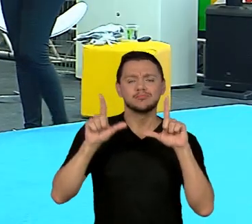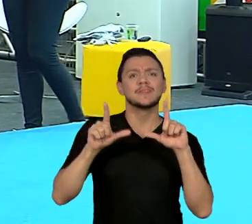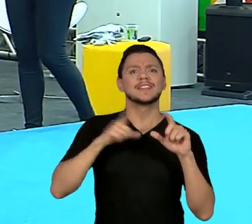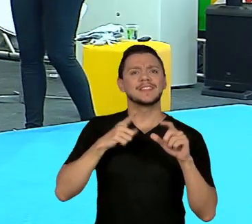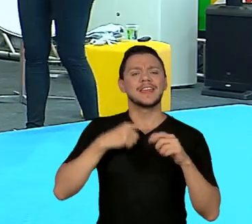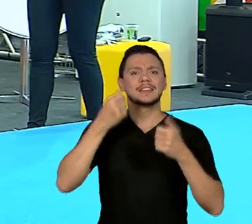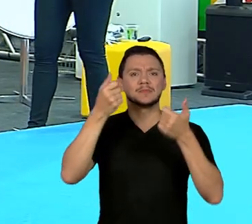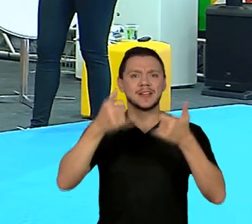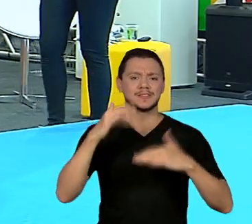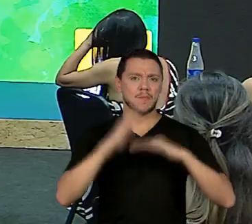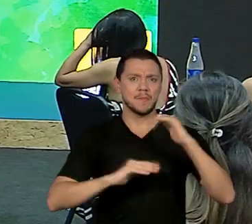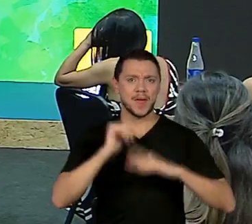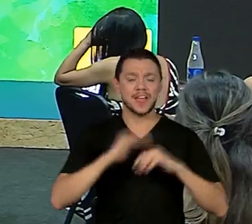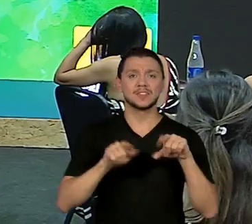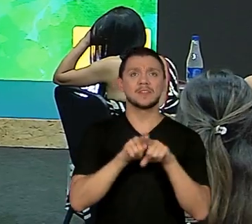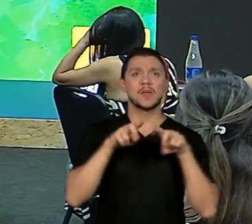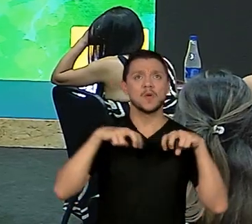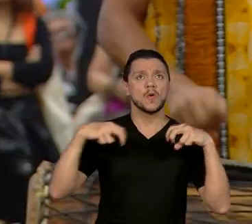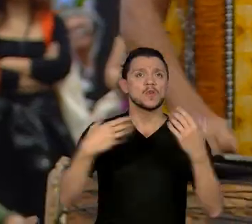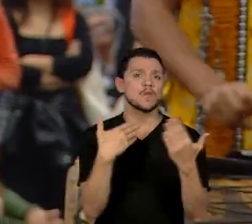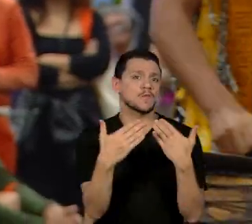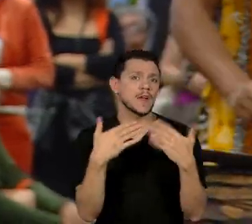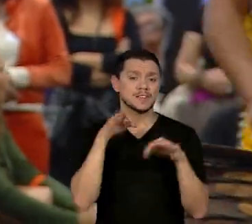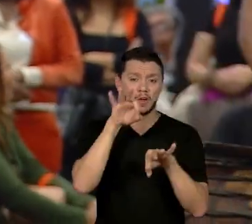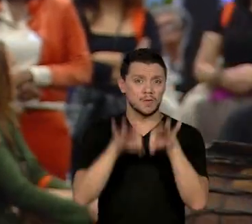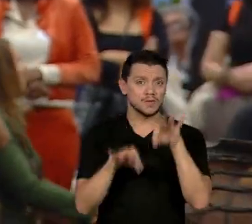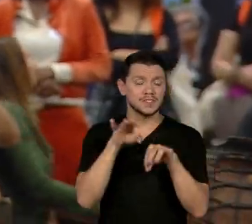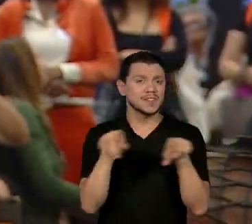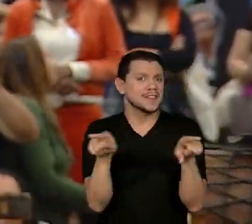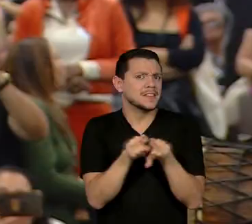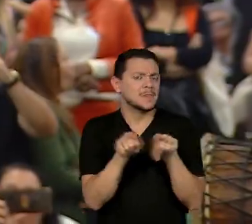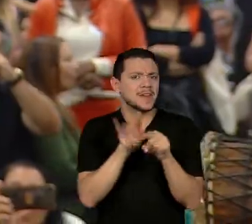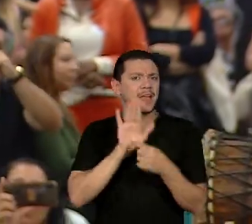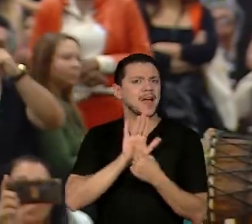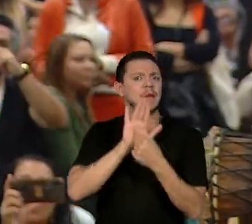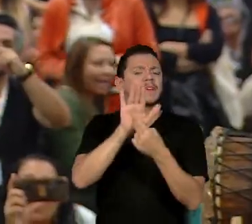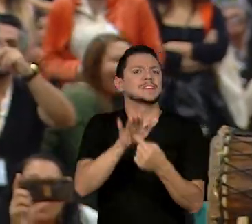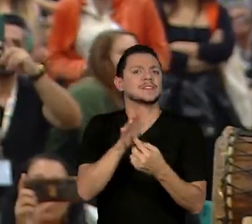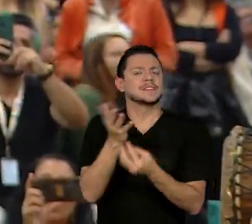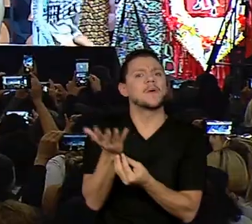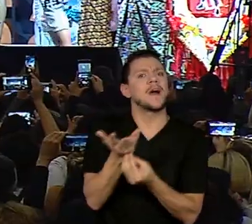rodas de conversa, oficinas, além de apresentações artísticas.